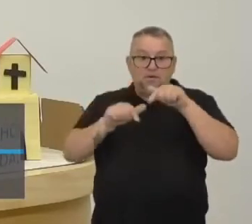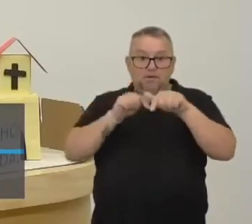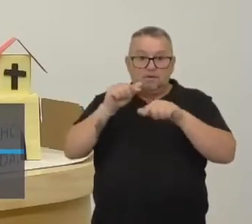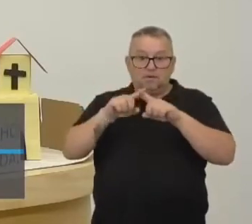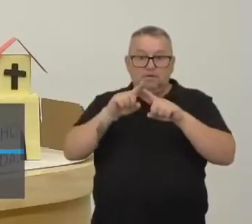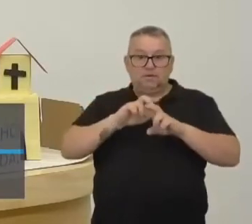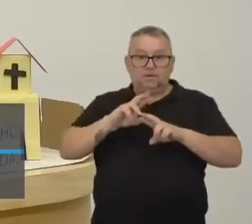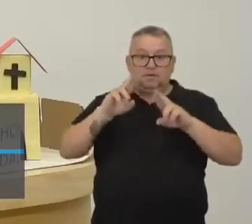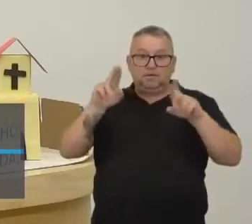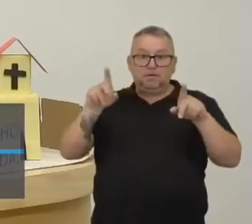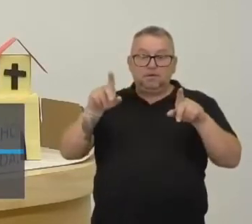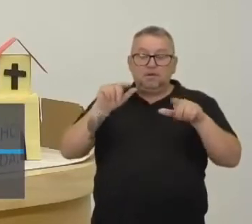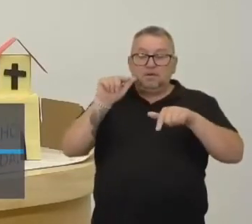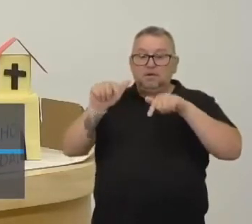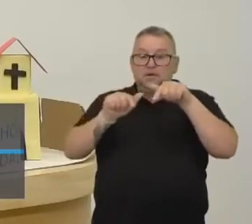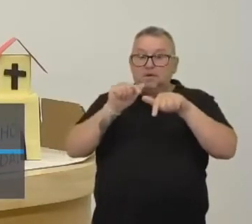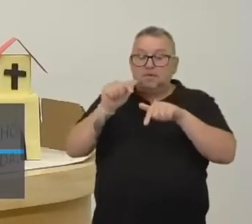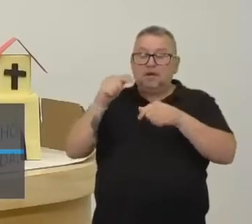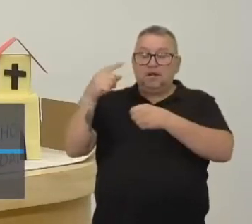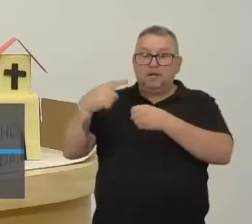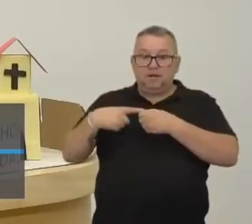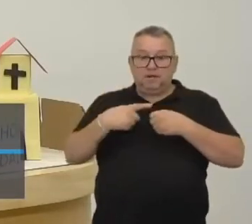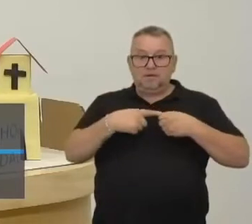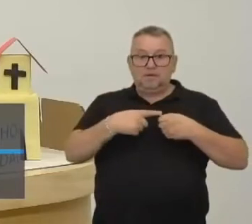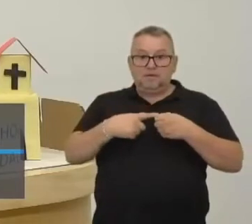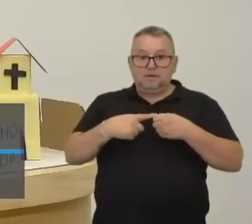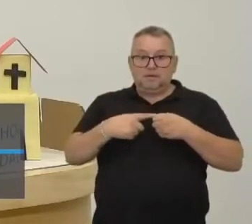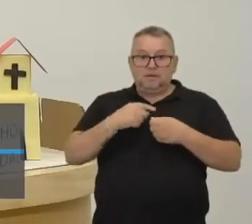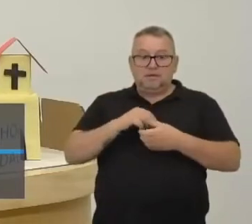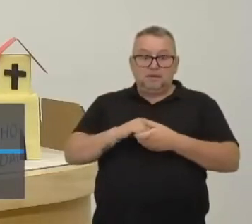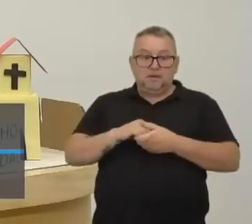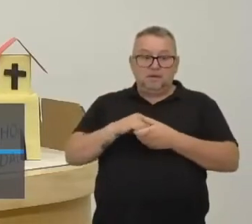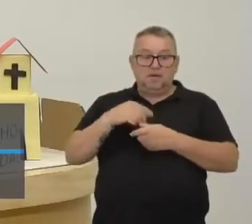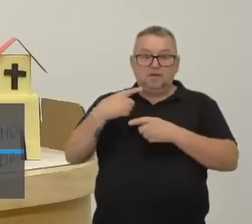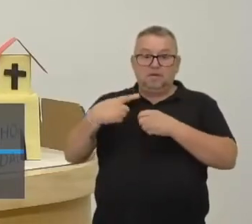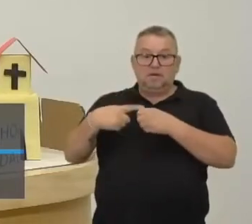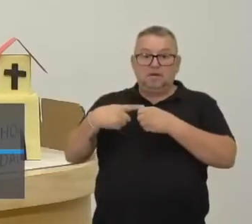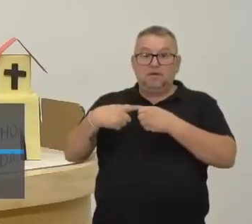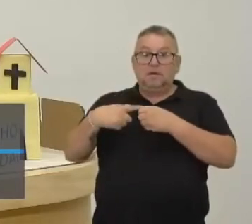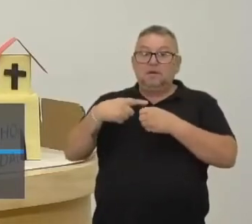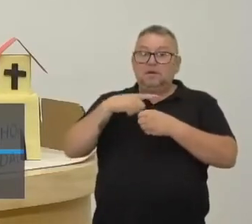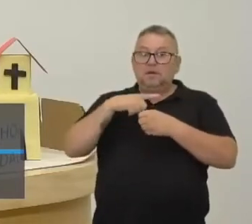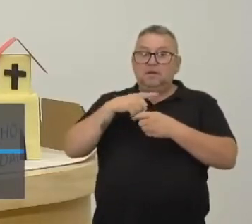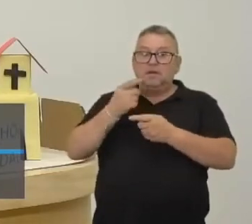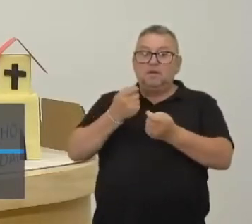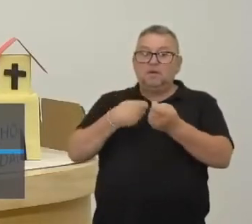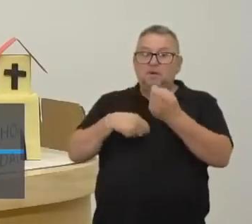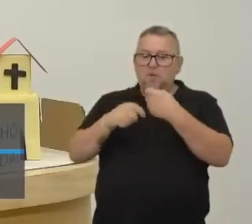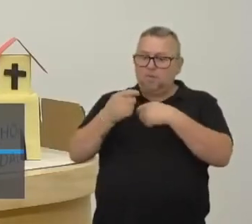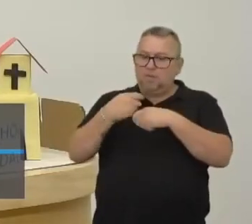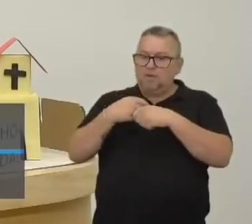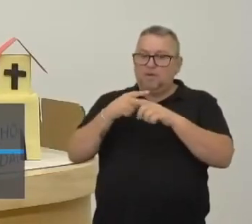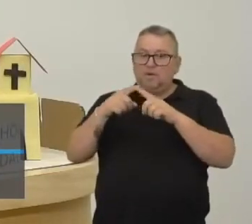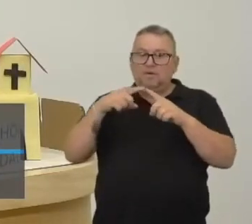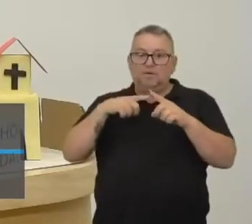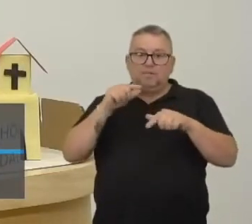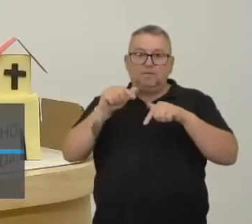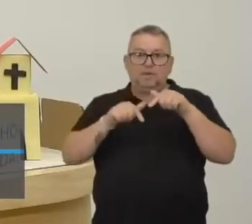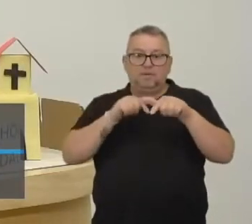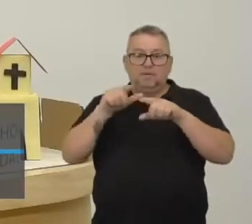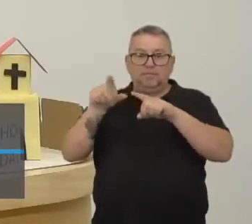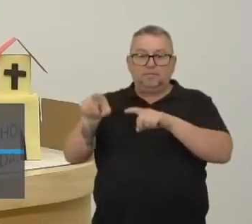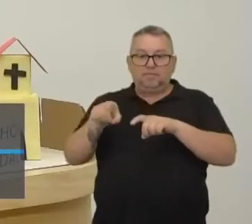é diferente do jeito de trabalhar na cidade. Não é isso, sexto ano? Porque na cidade a gente tinha mais comércio. No campo, a gente vai trabalhar com